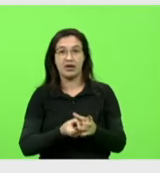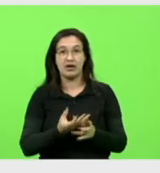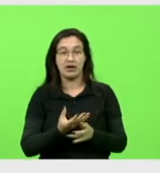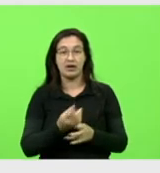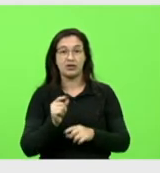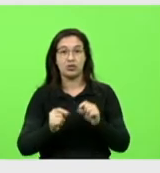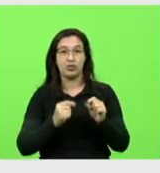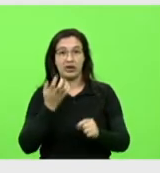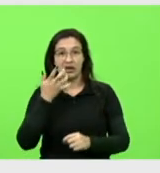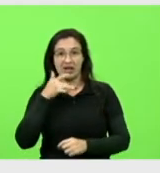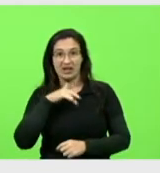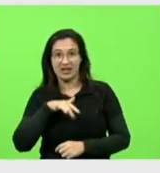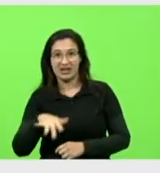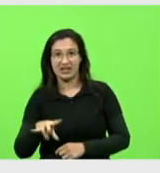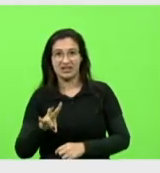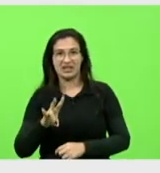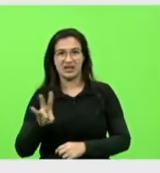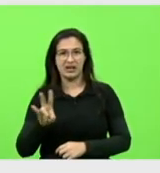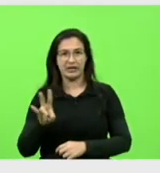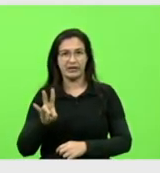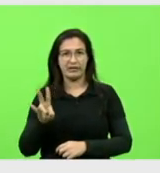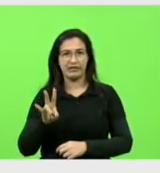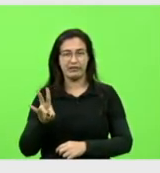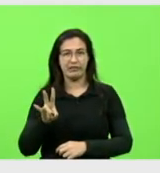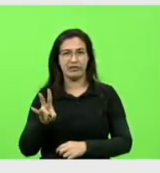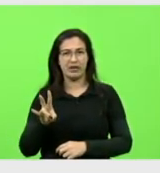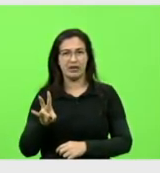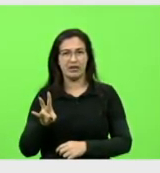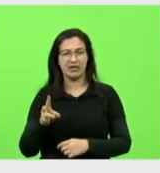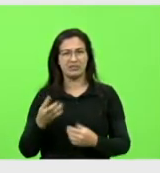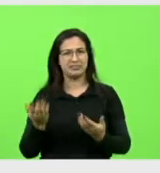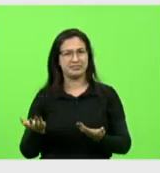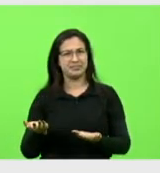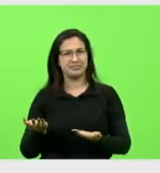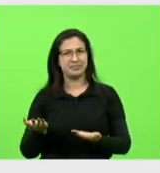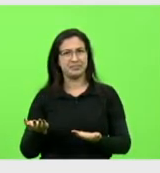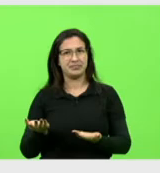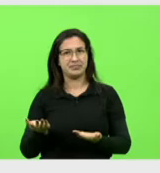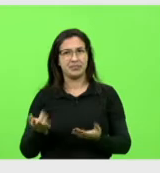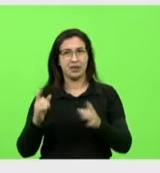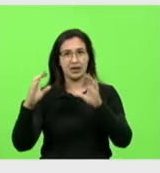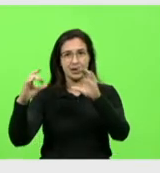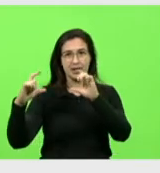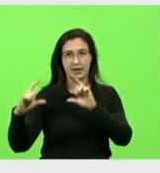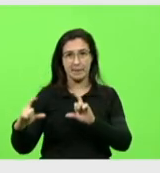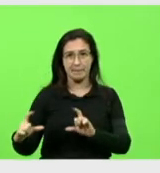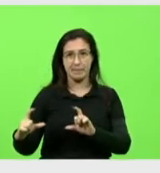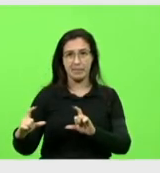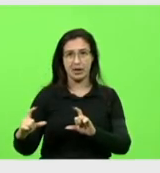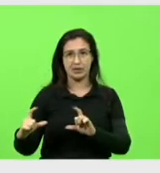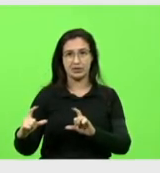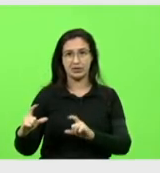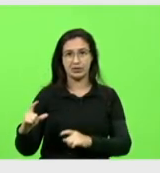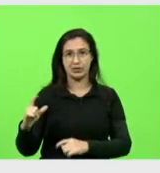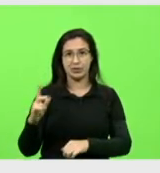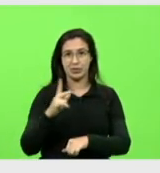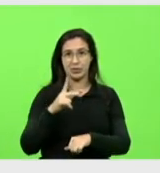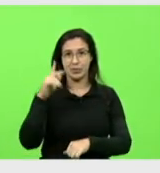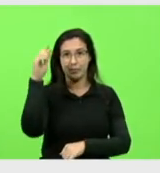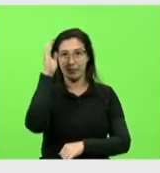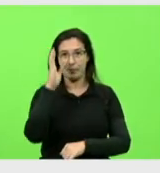viada, show. E aí lá embaixo, minha pátria amada, Brasil, Aldir Blanc lá,